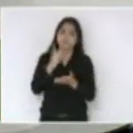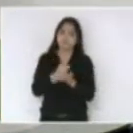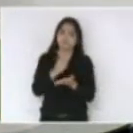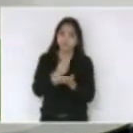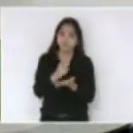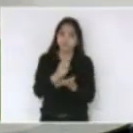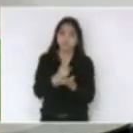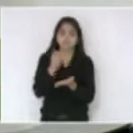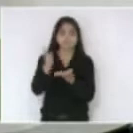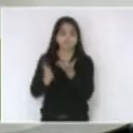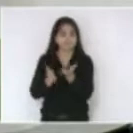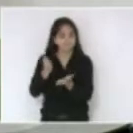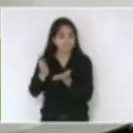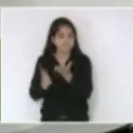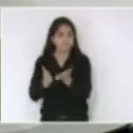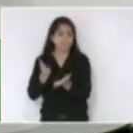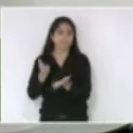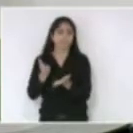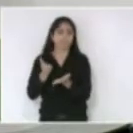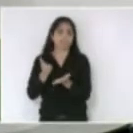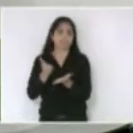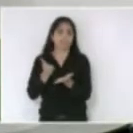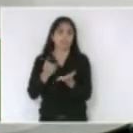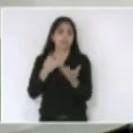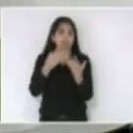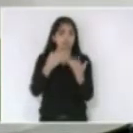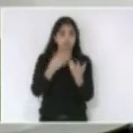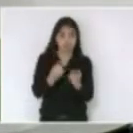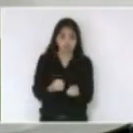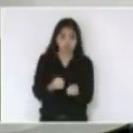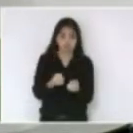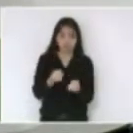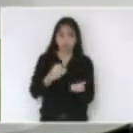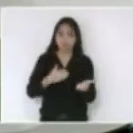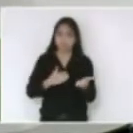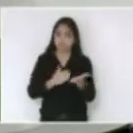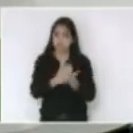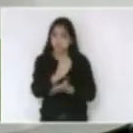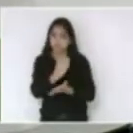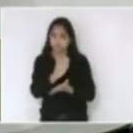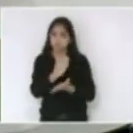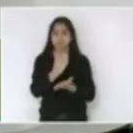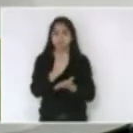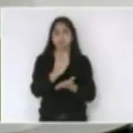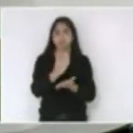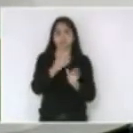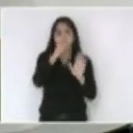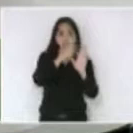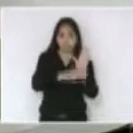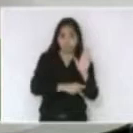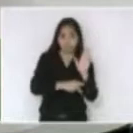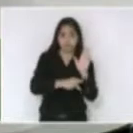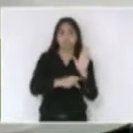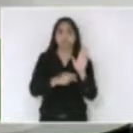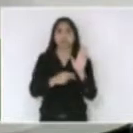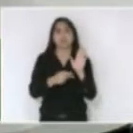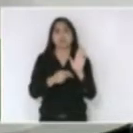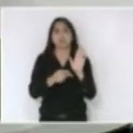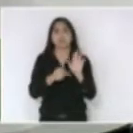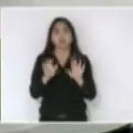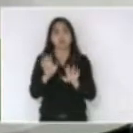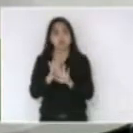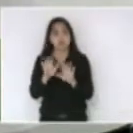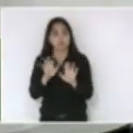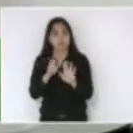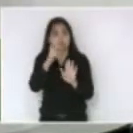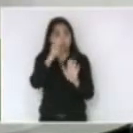atendendo o povo catarinense então por isso nós somos favoráveis vamos aprovar aqui esta contra garantia não é o projeto